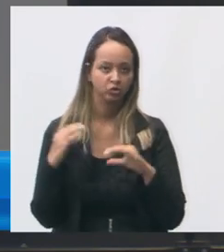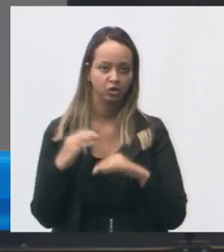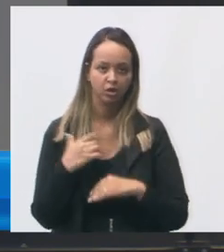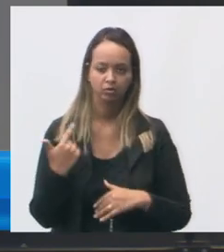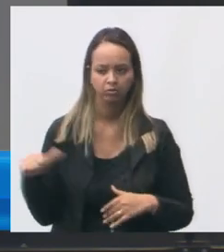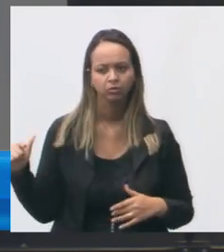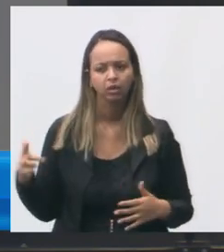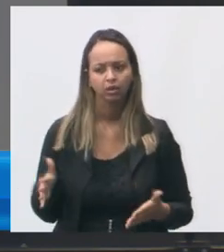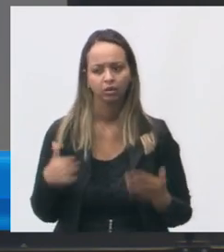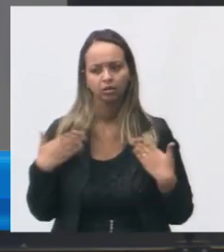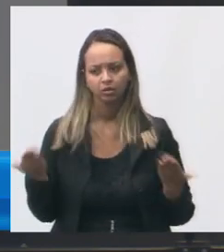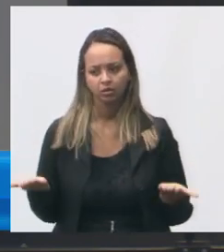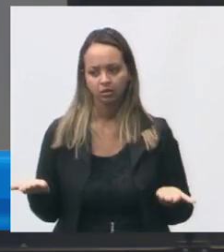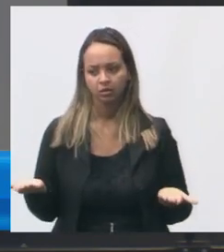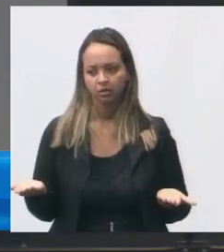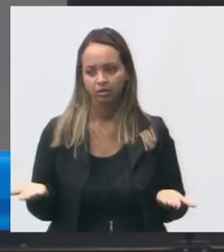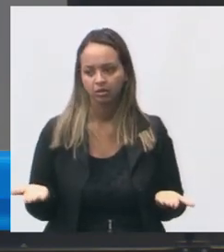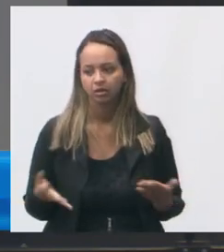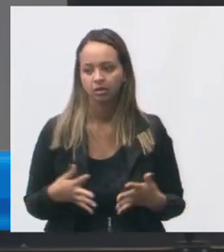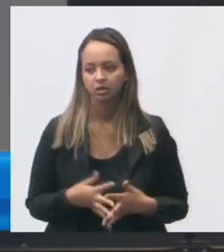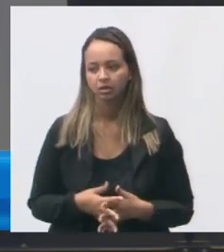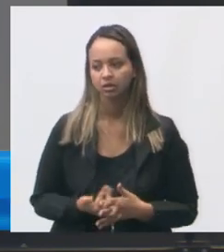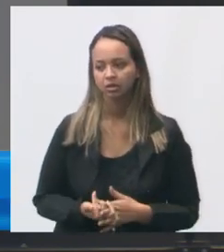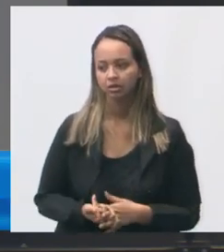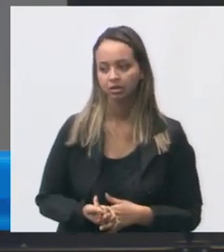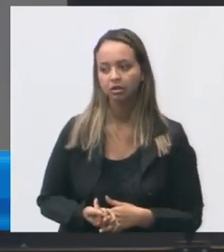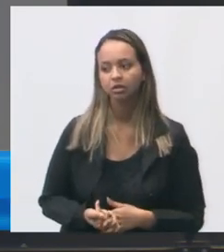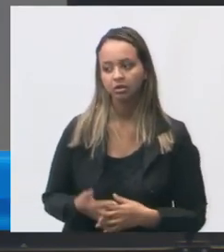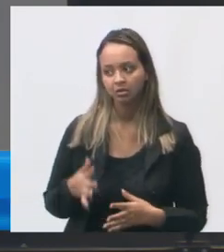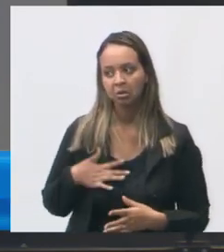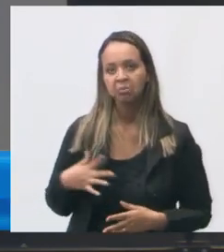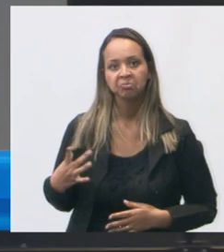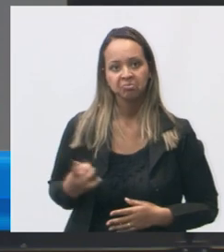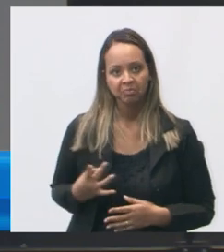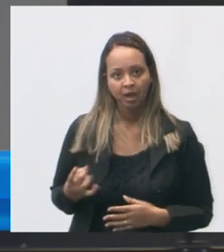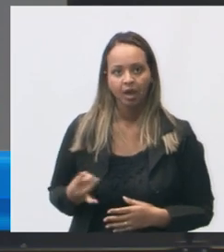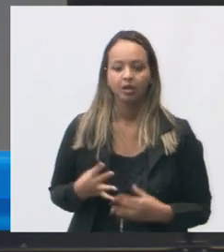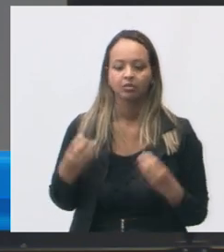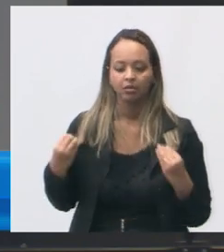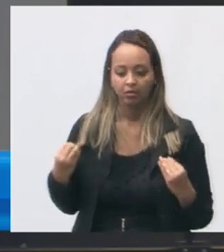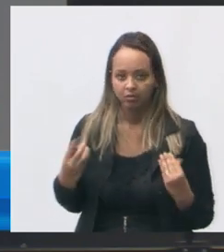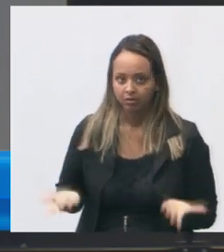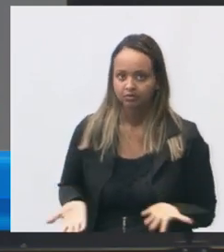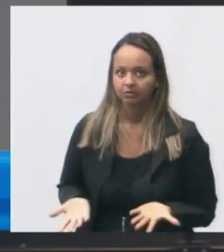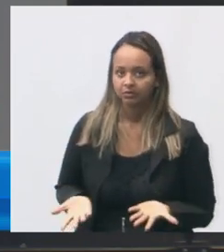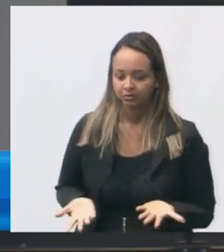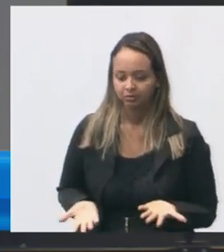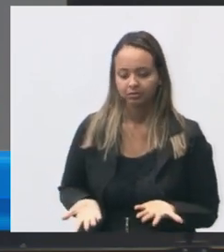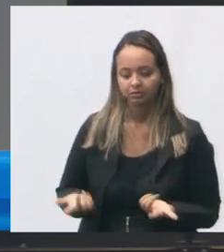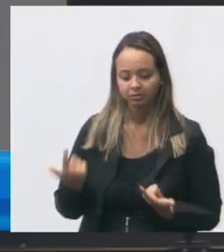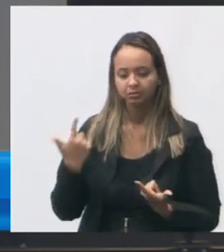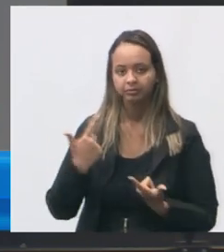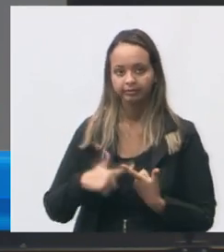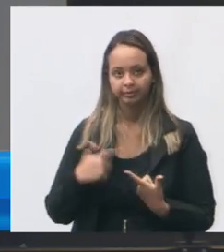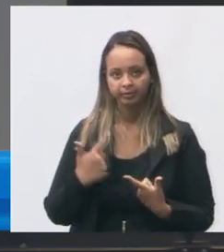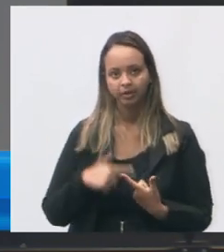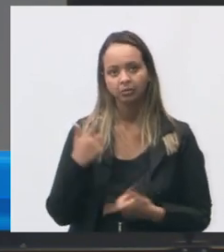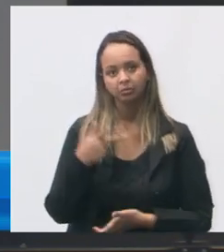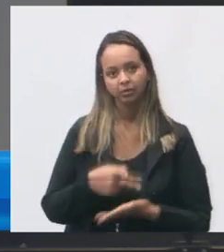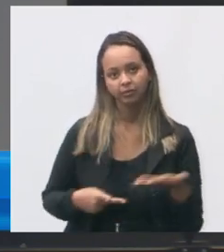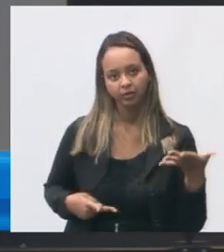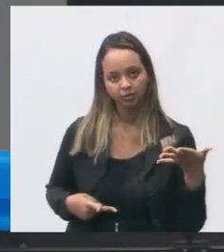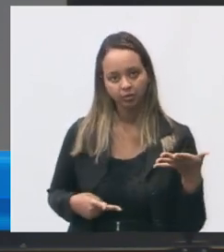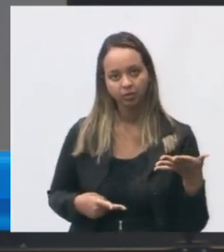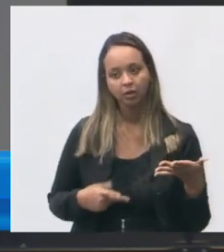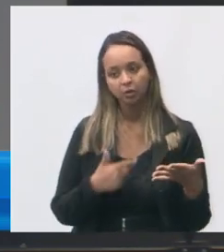assustador né Rodrigo está até espantado mas é isso que acontece quando a prefeitura não